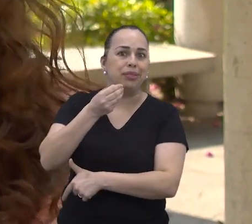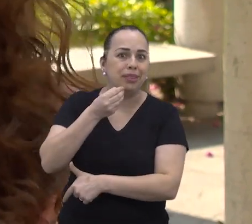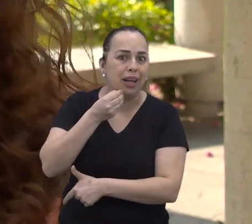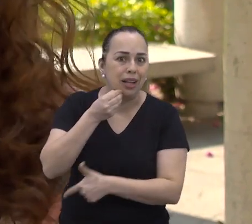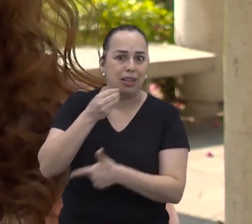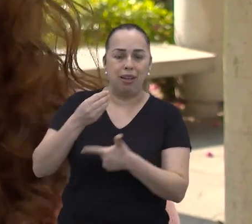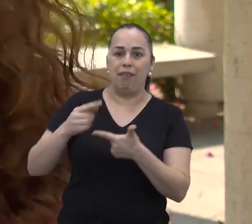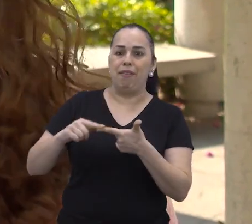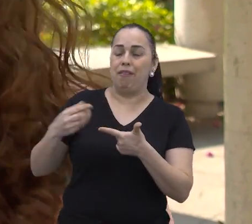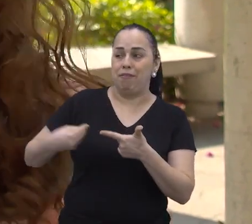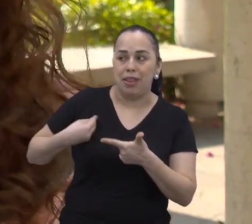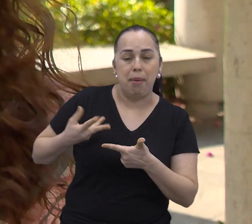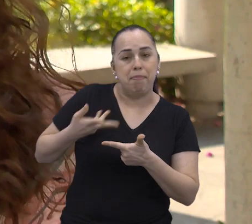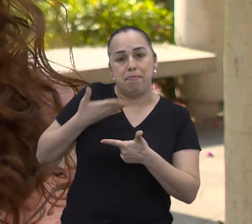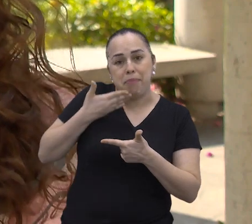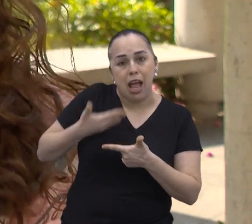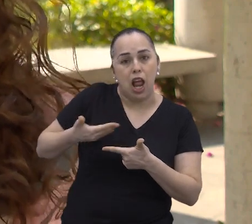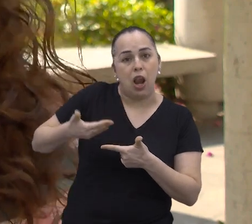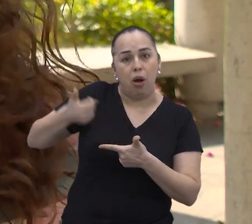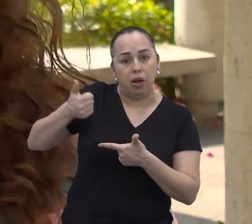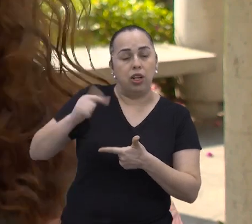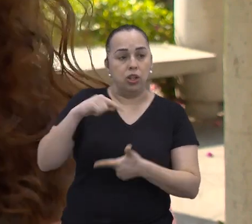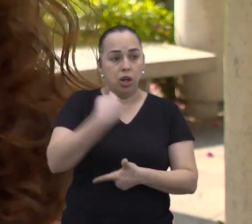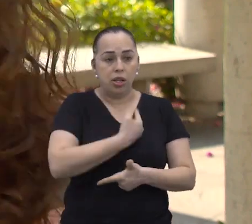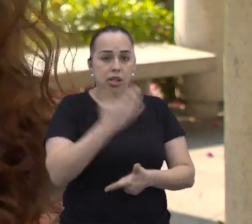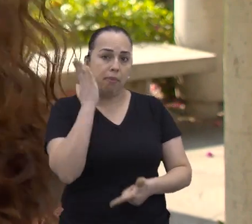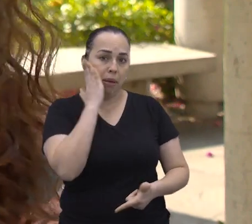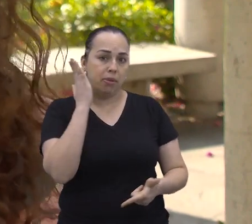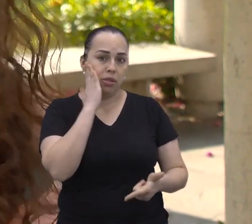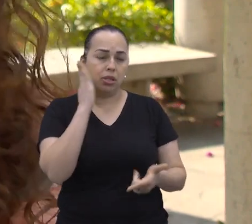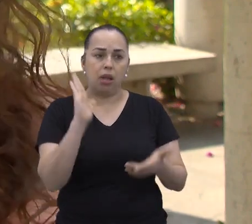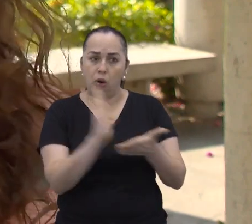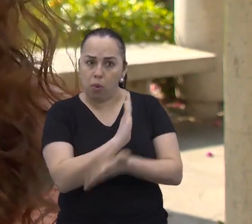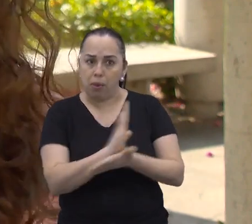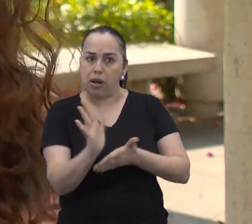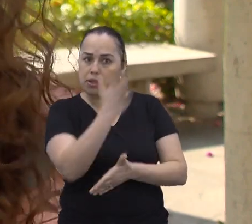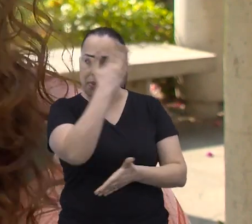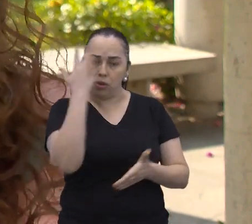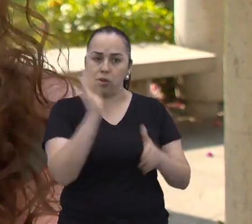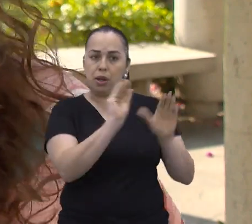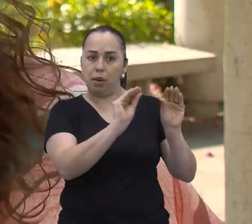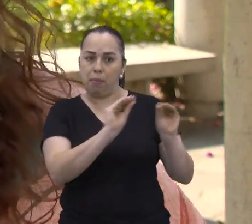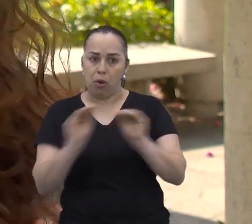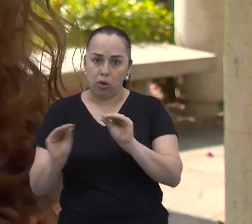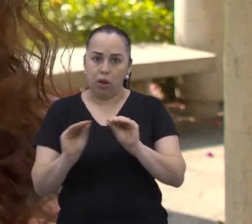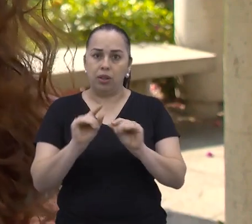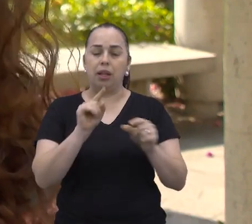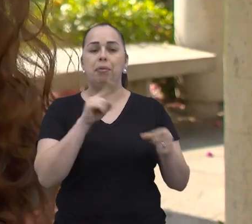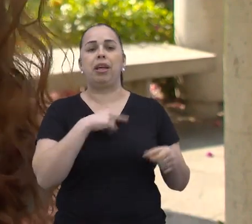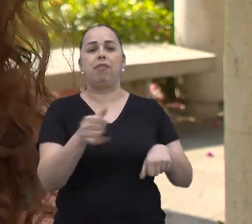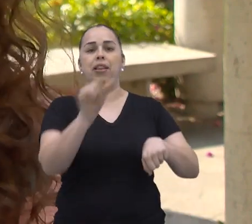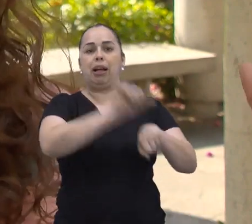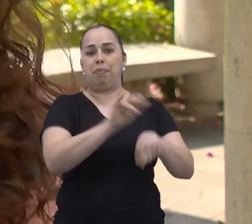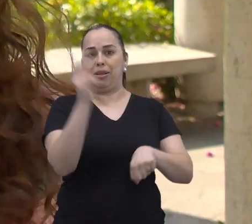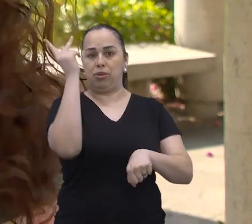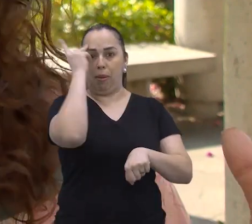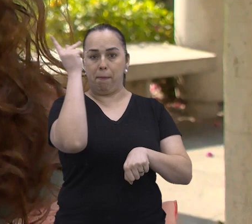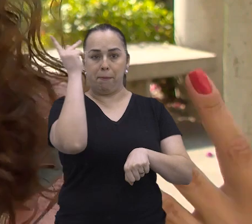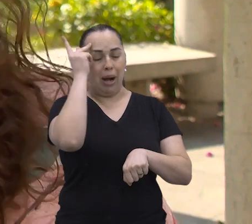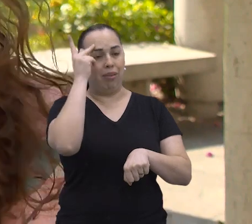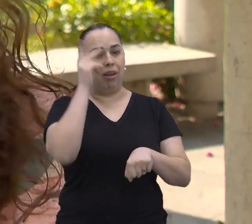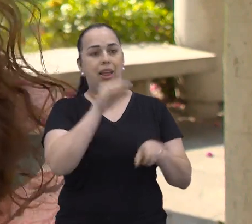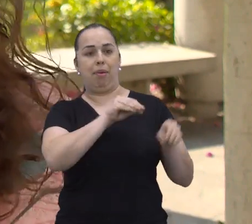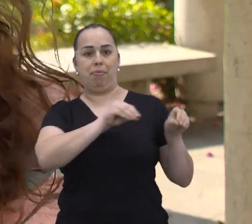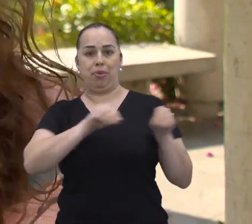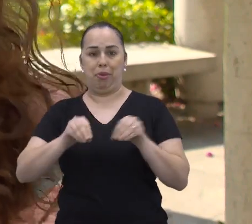condições de vida melhor. E a gente também sabe que tem muitas outras pessoas que vieram da própria capital. Então, assim,